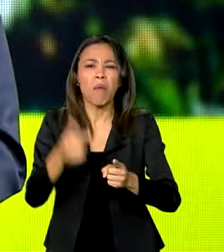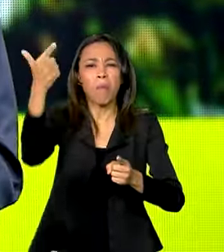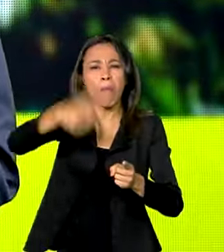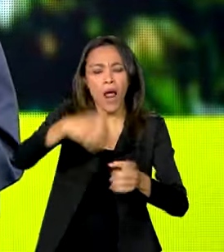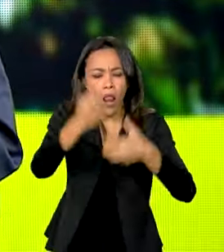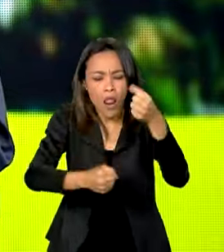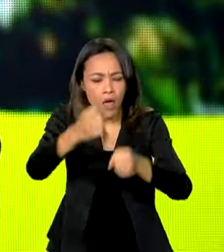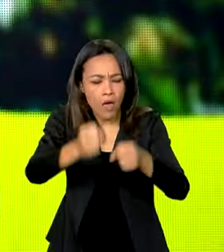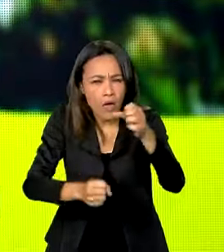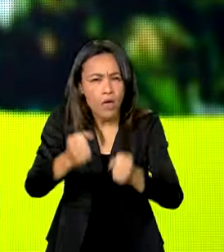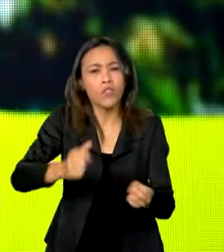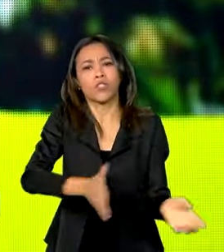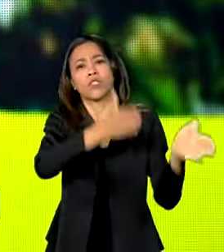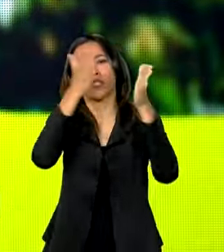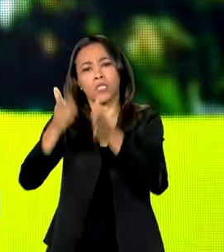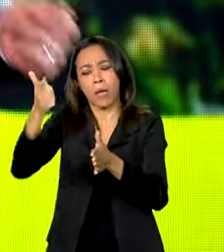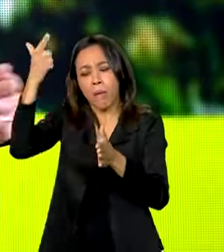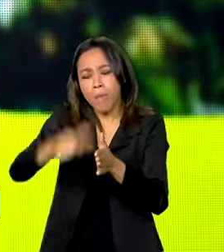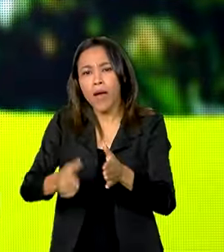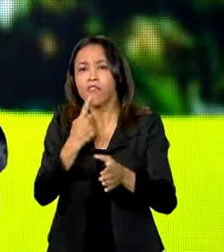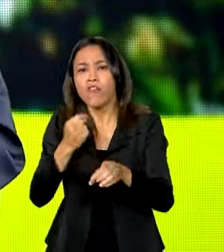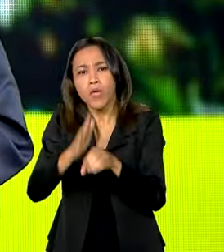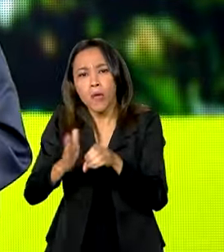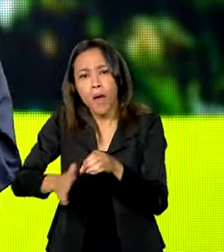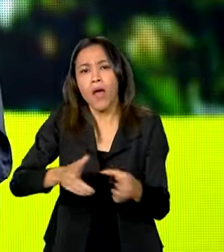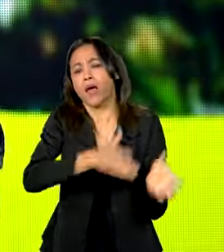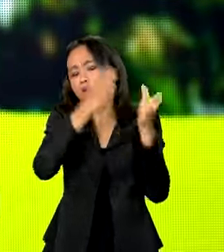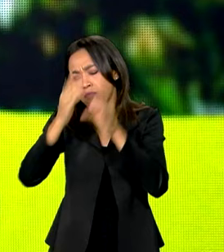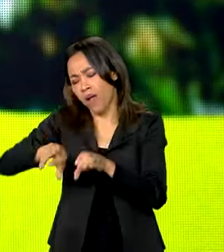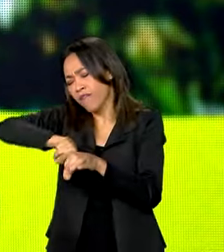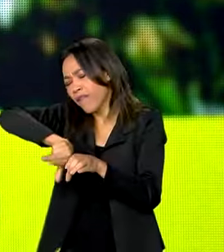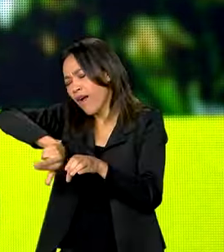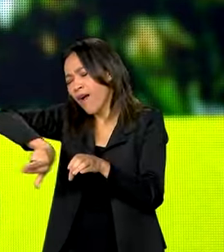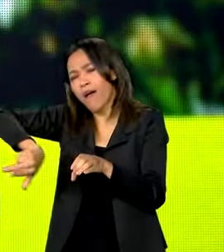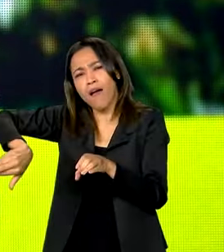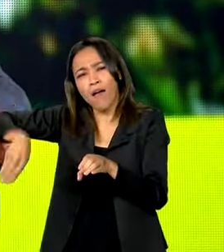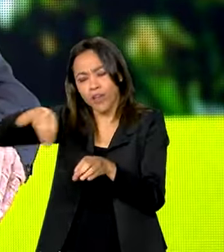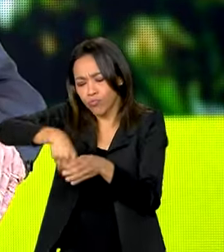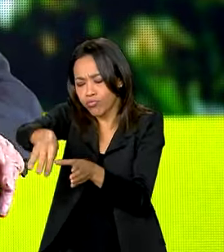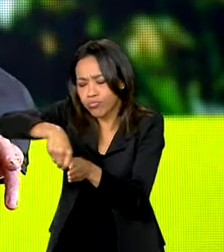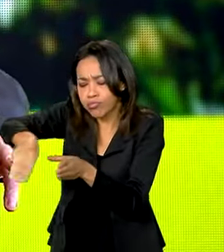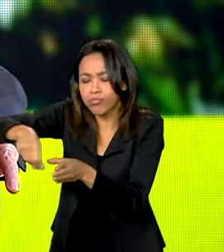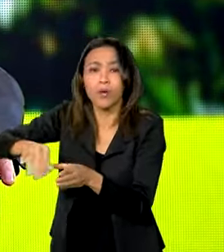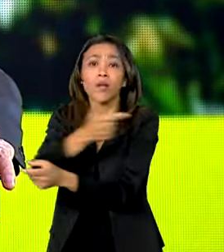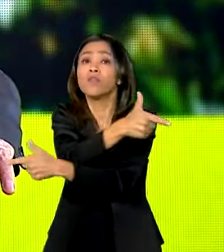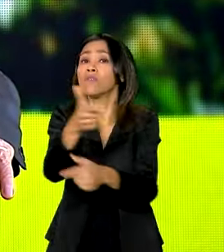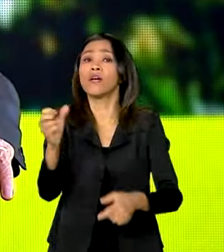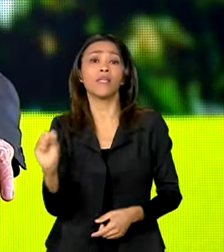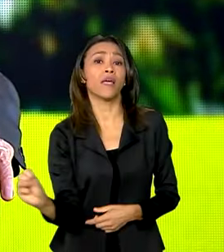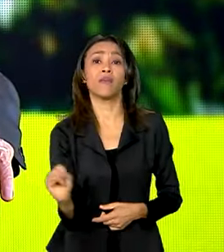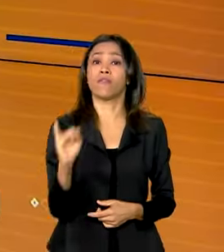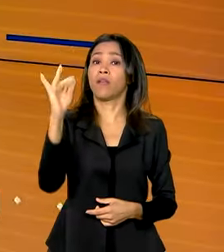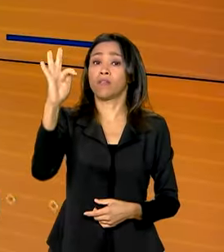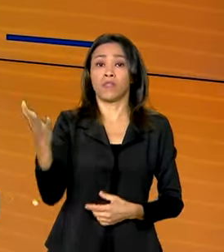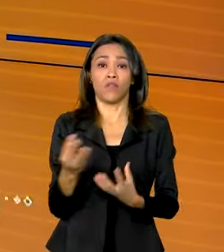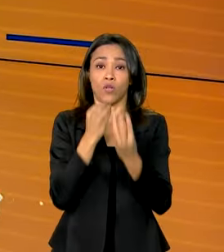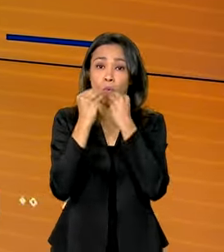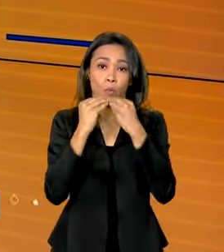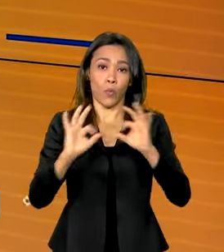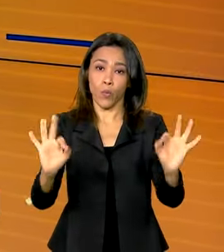produzir mais queijo, se a gente plantar mais tomate, plantar mais pepino, plantar mais chuchu, não vai ter inflação de alimento, gente.